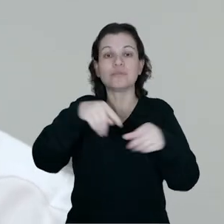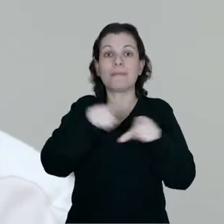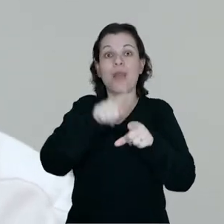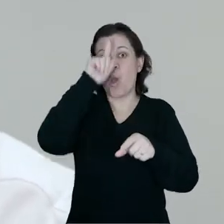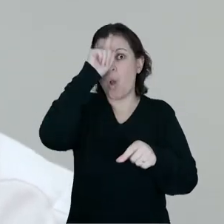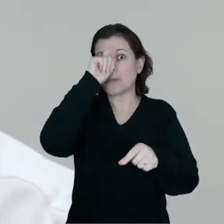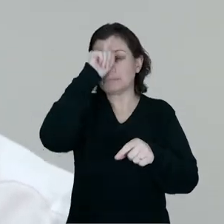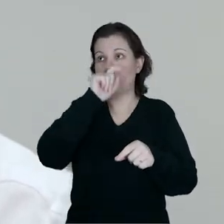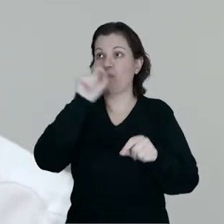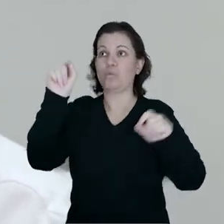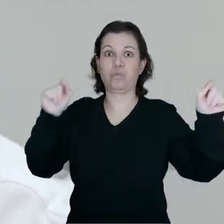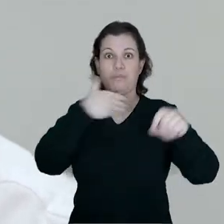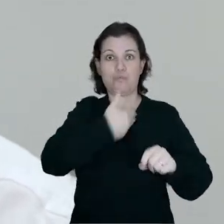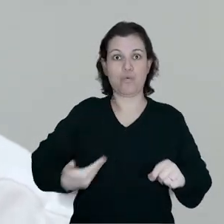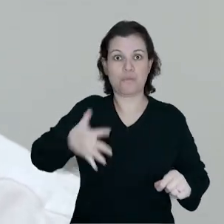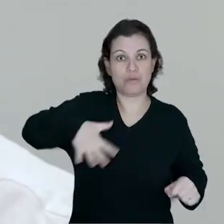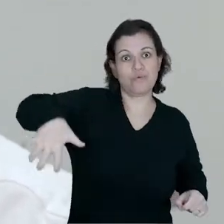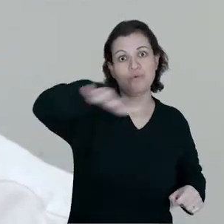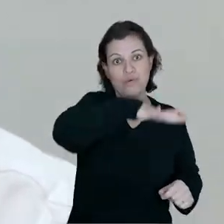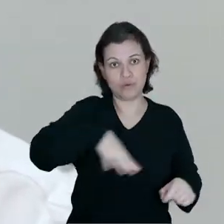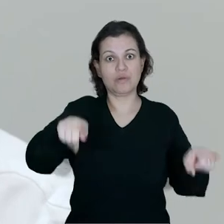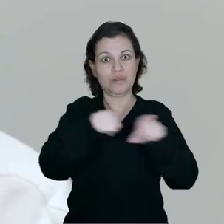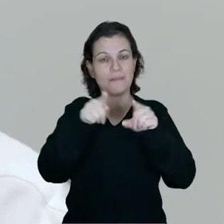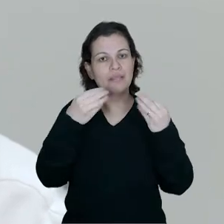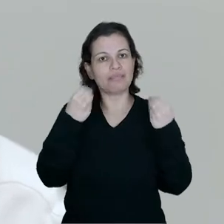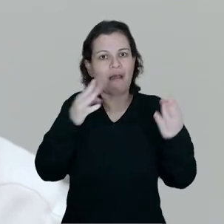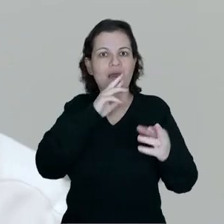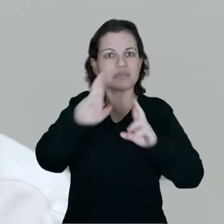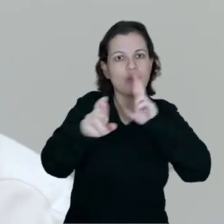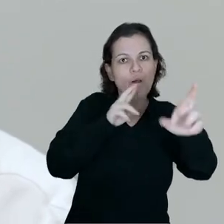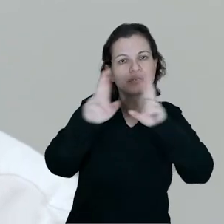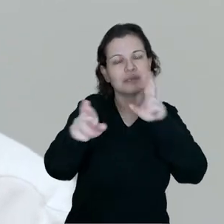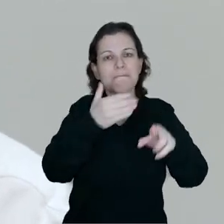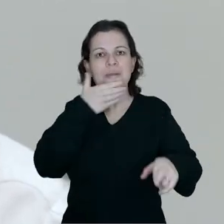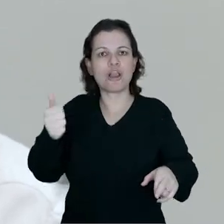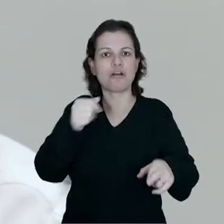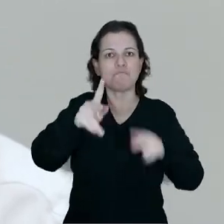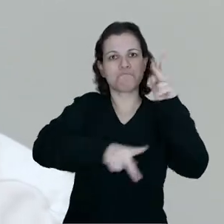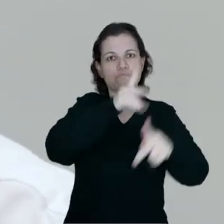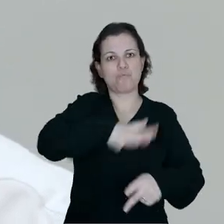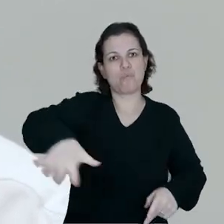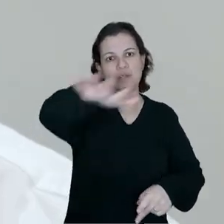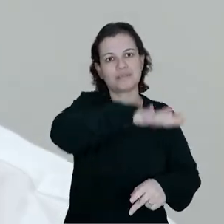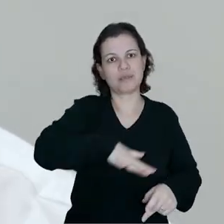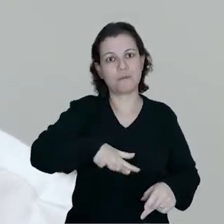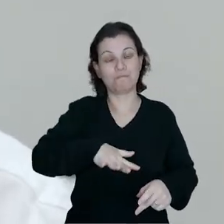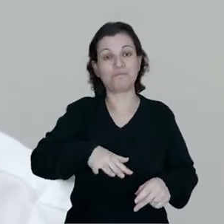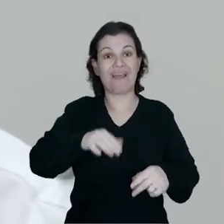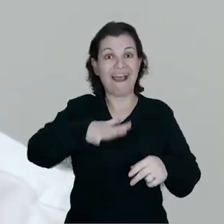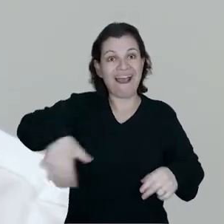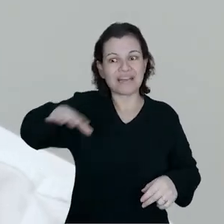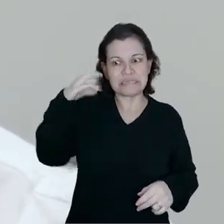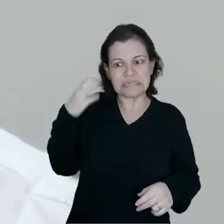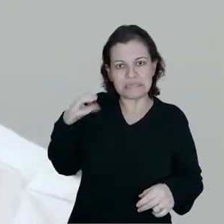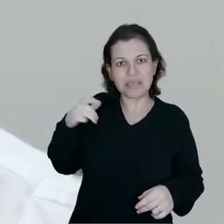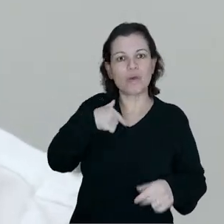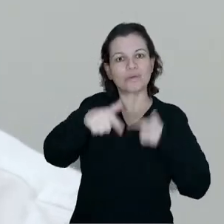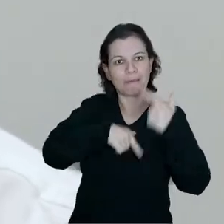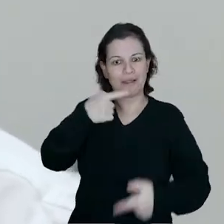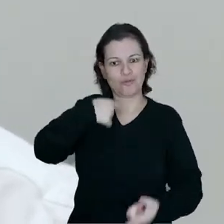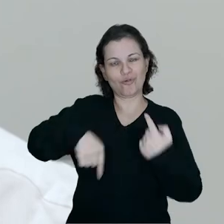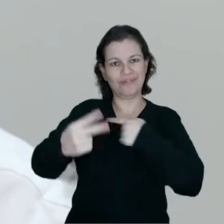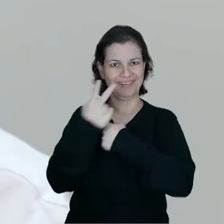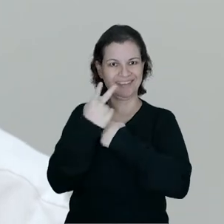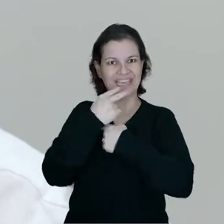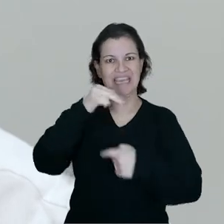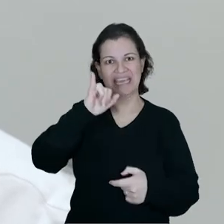também os hospitais públicos da região e dar uma resposta maior para a população. Na parte científica, eu trabalho com